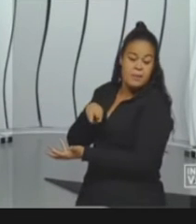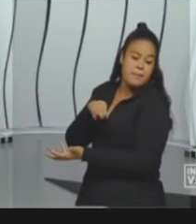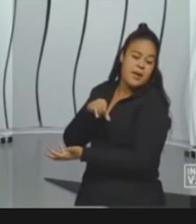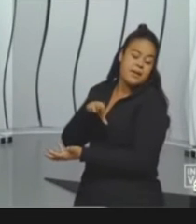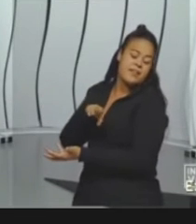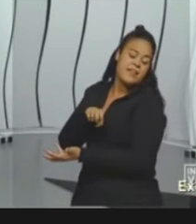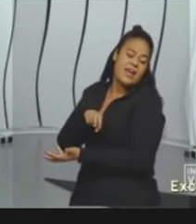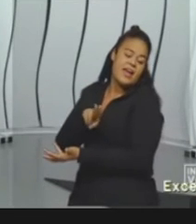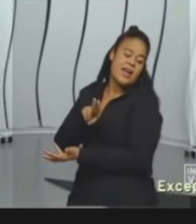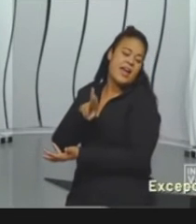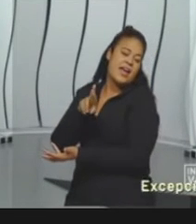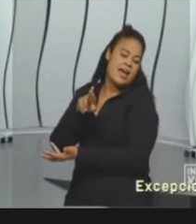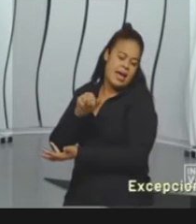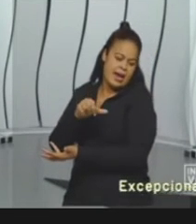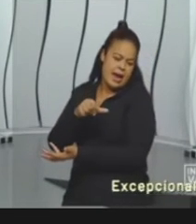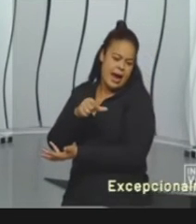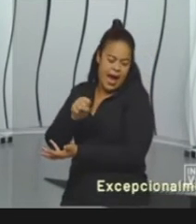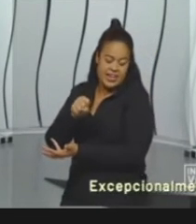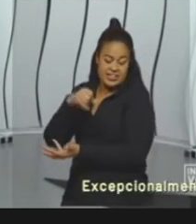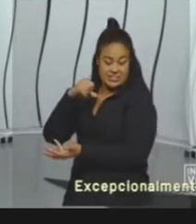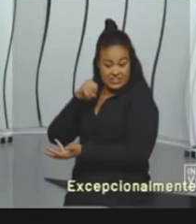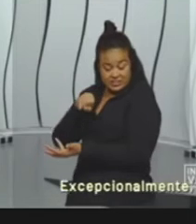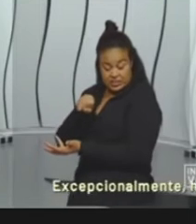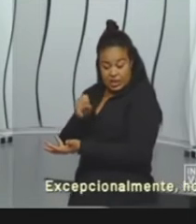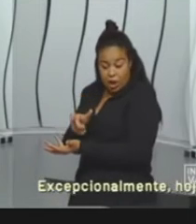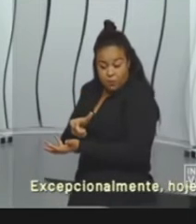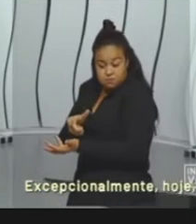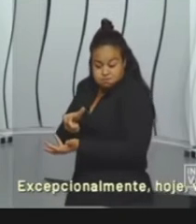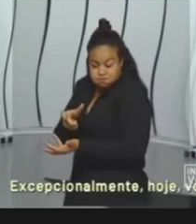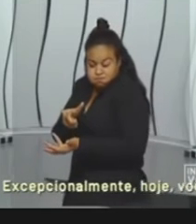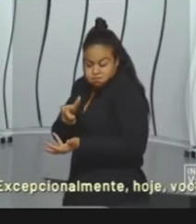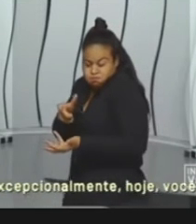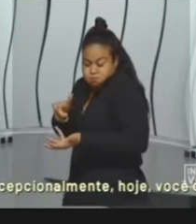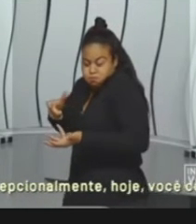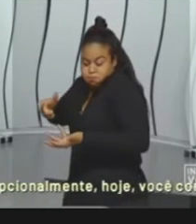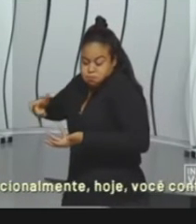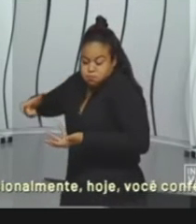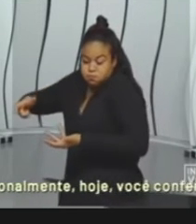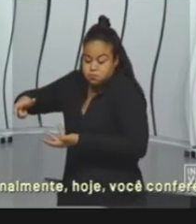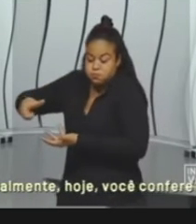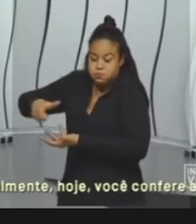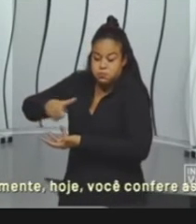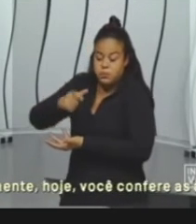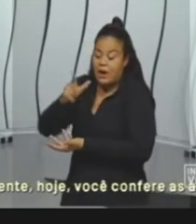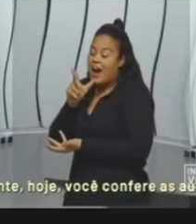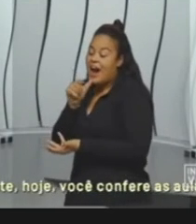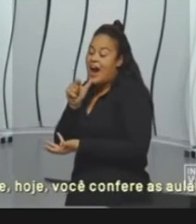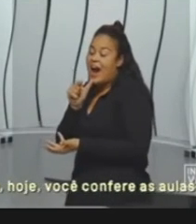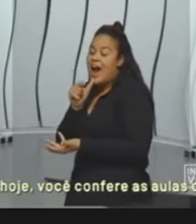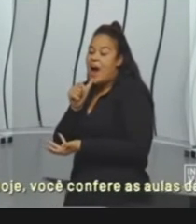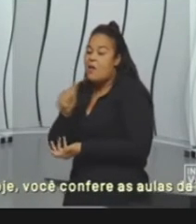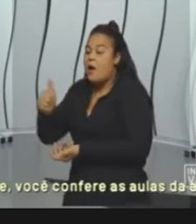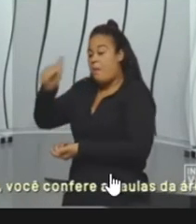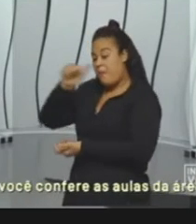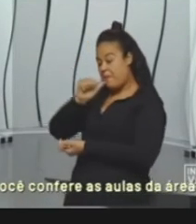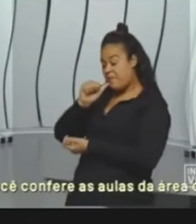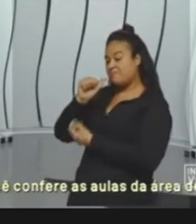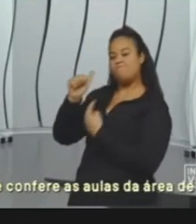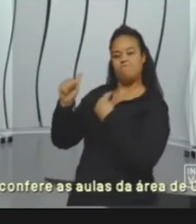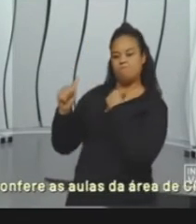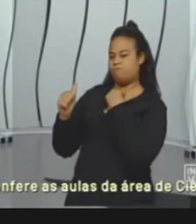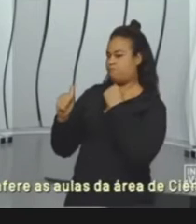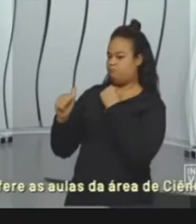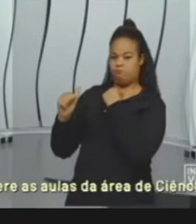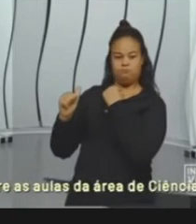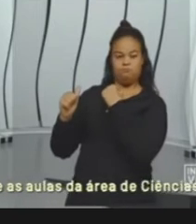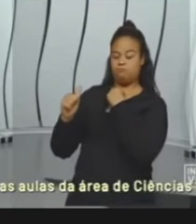em contato com a água em grande quantidade, esses minerais vão tornar a água imprópria para consumo ou imprópria para o nosso uso.